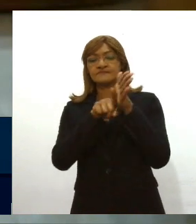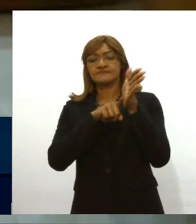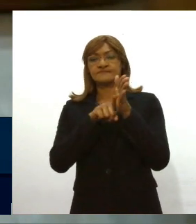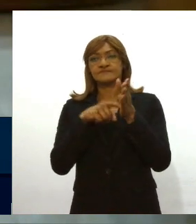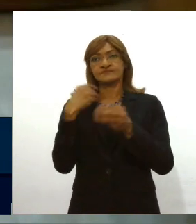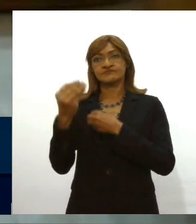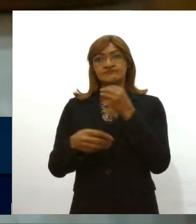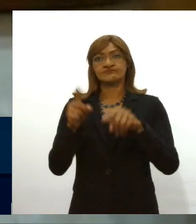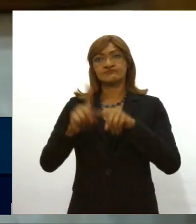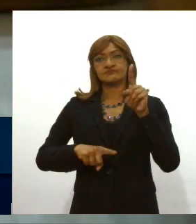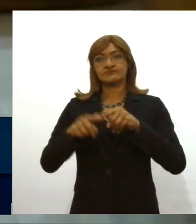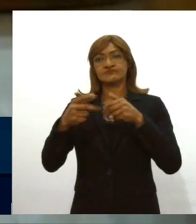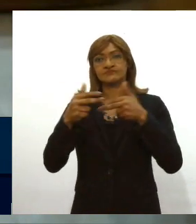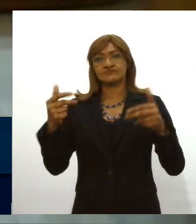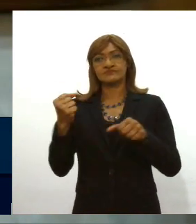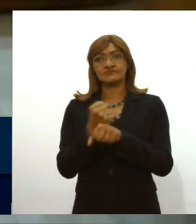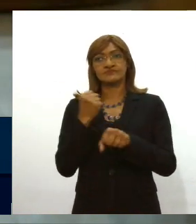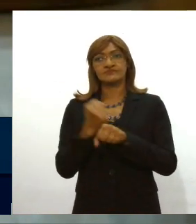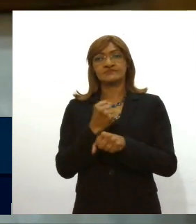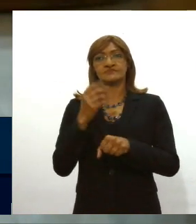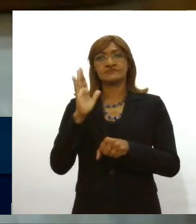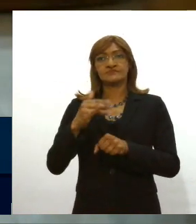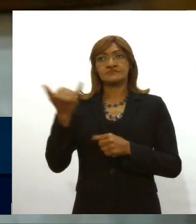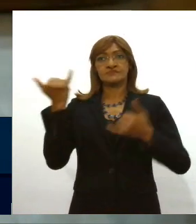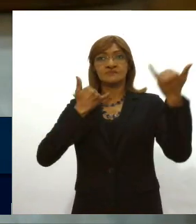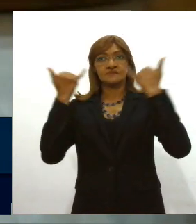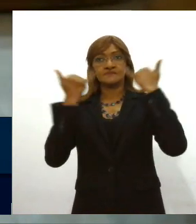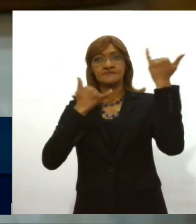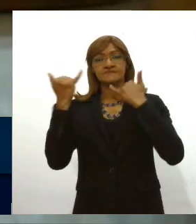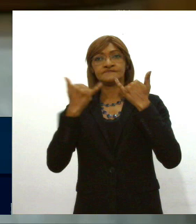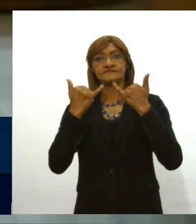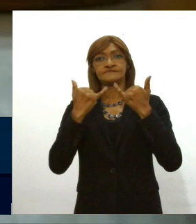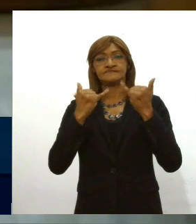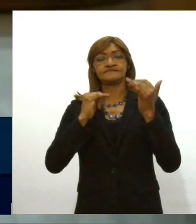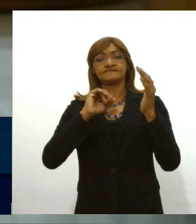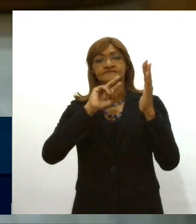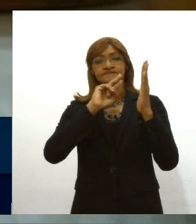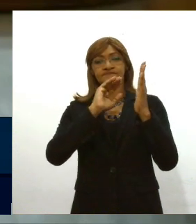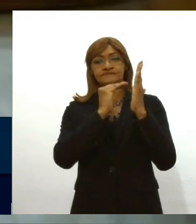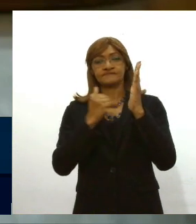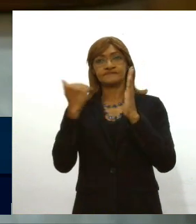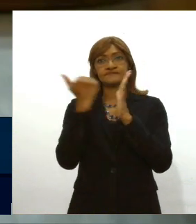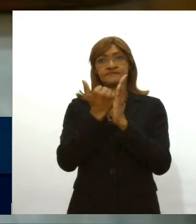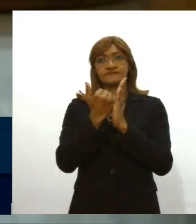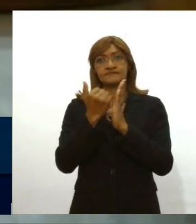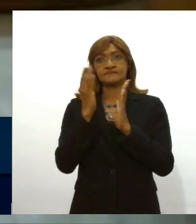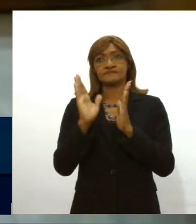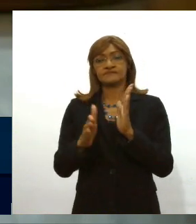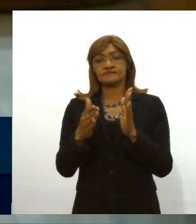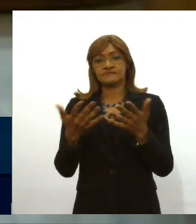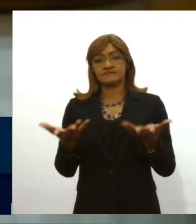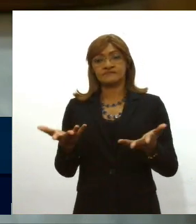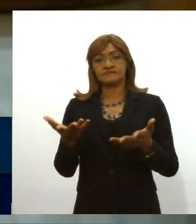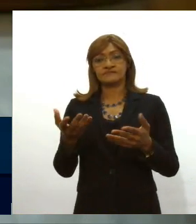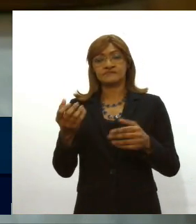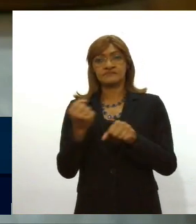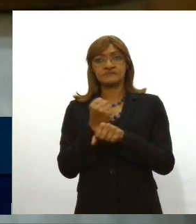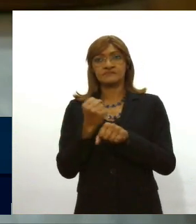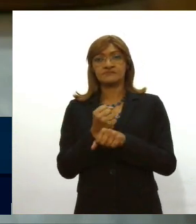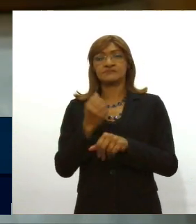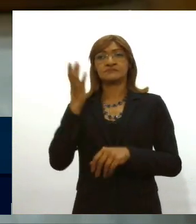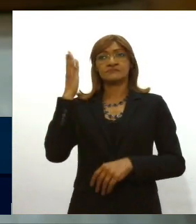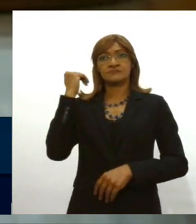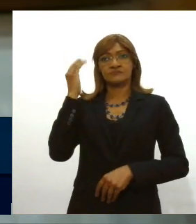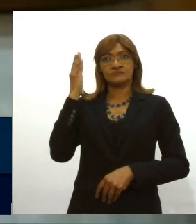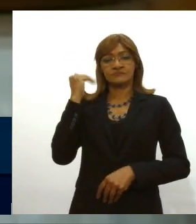porque a gente recebeu diversas denúncias de aumento exorbitante em itens de material de construção a gente sabe que as vendas